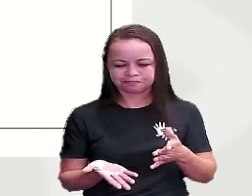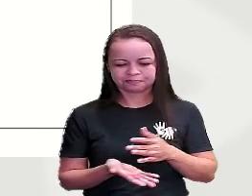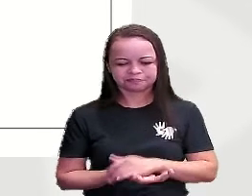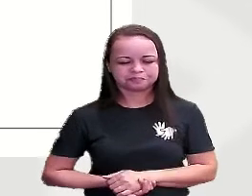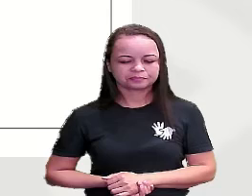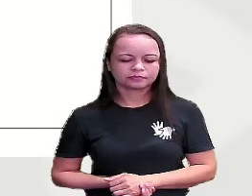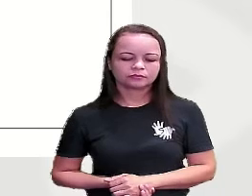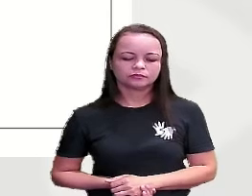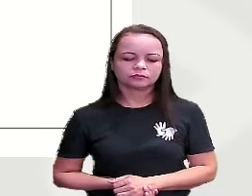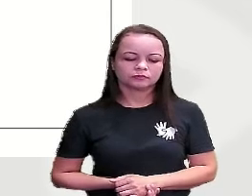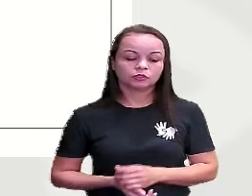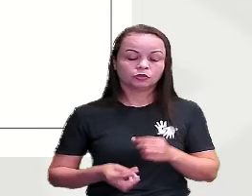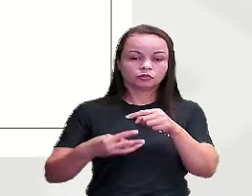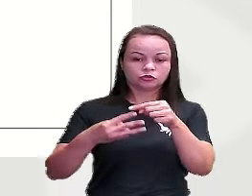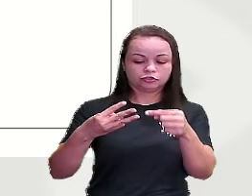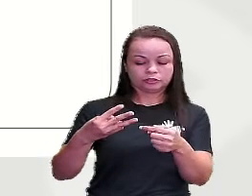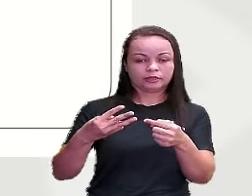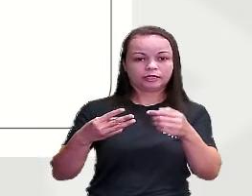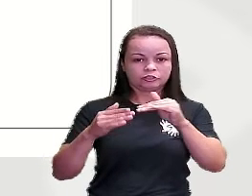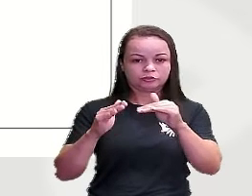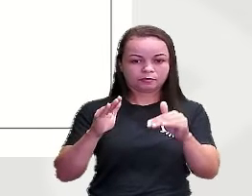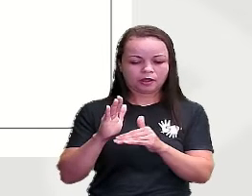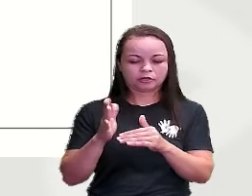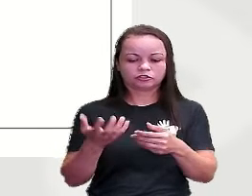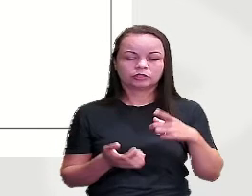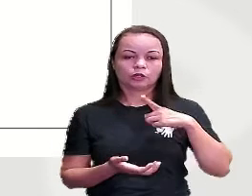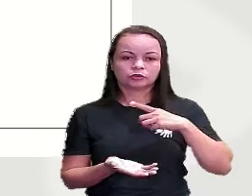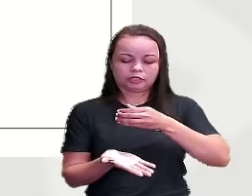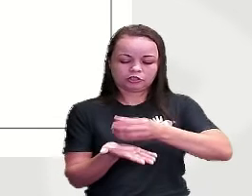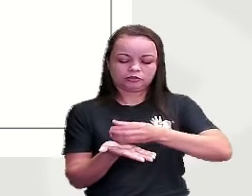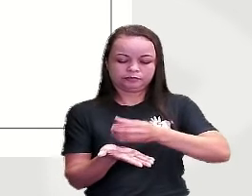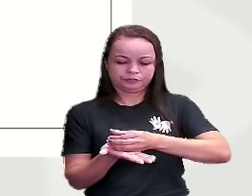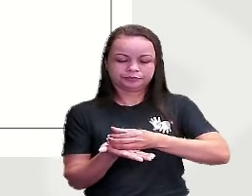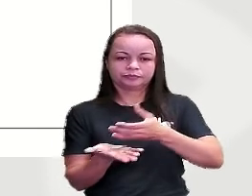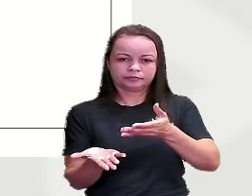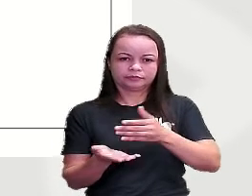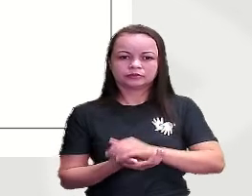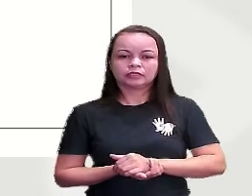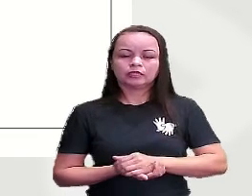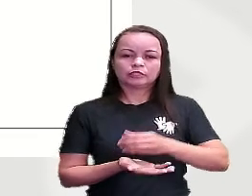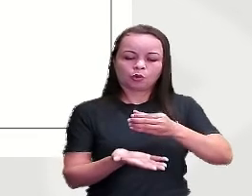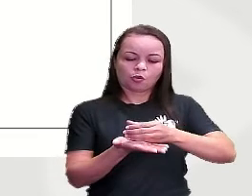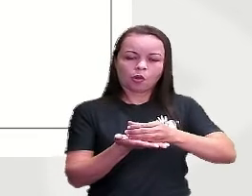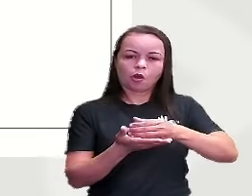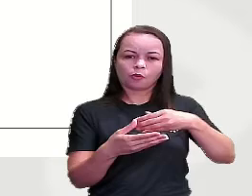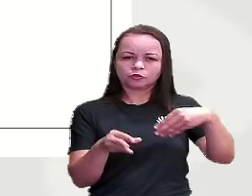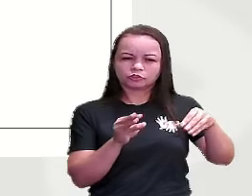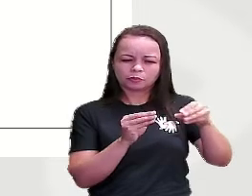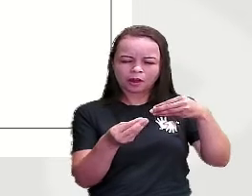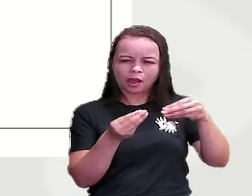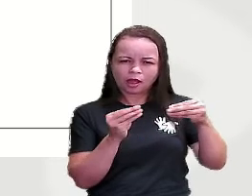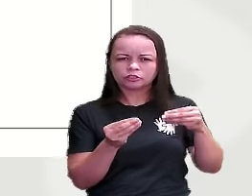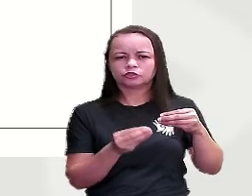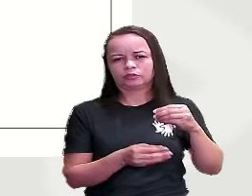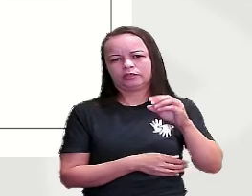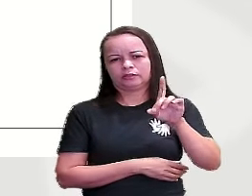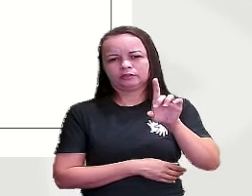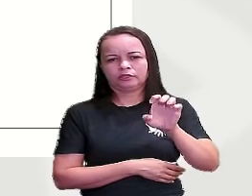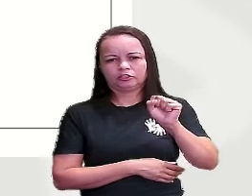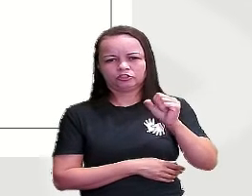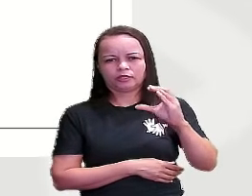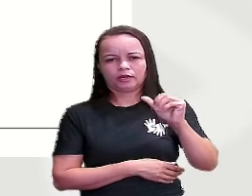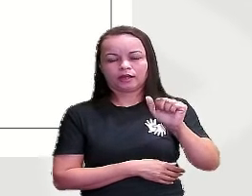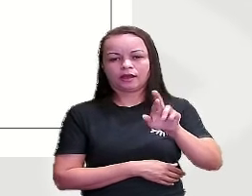olha os três de baixo Eu tenho três tipos de copo Eu tenho um copo de plástico Aqueles descartáveis Que a gente toma